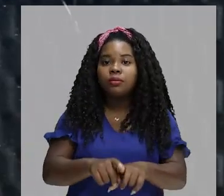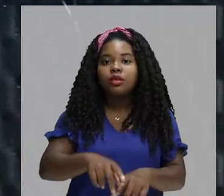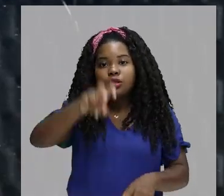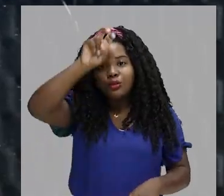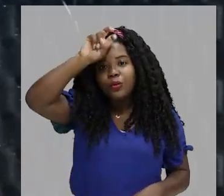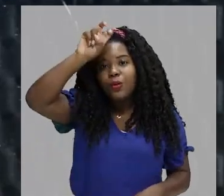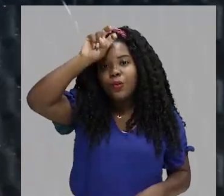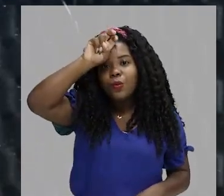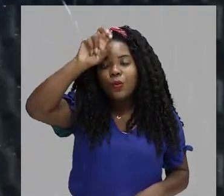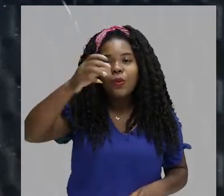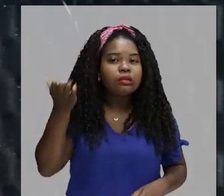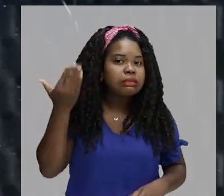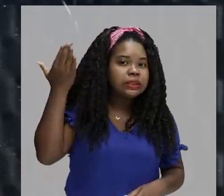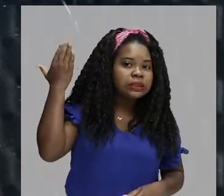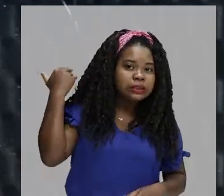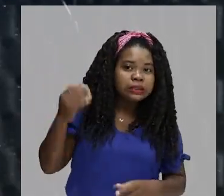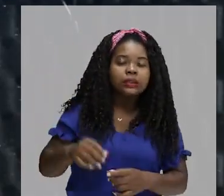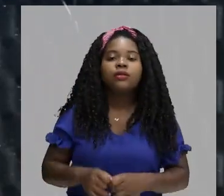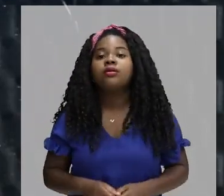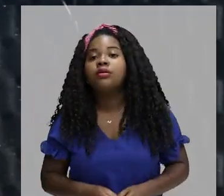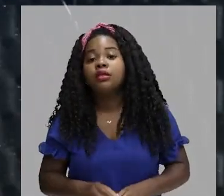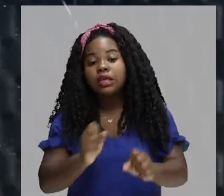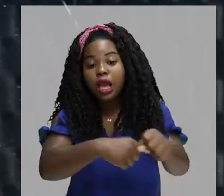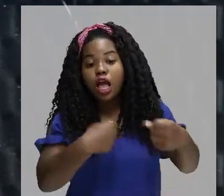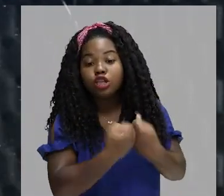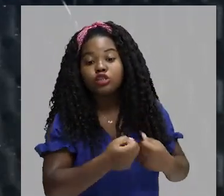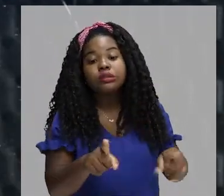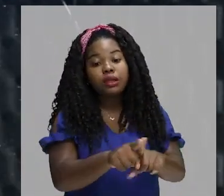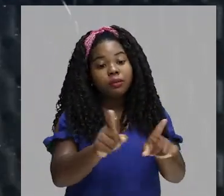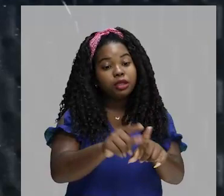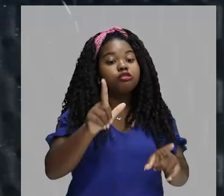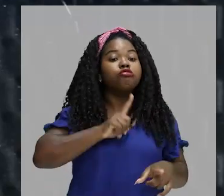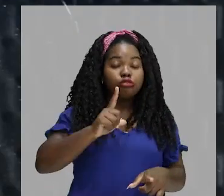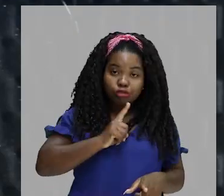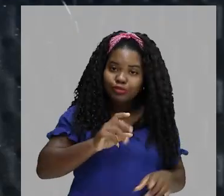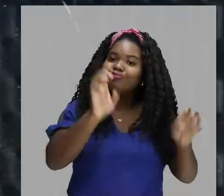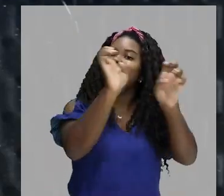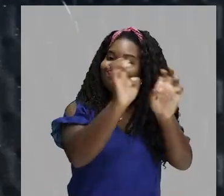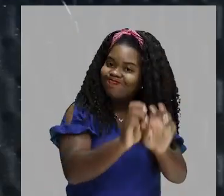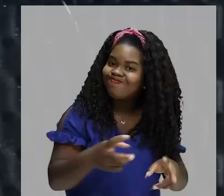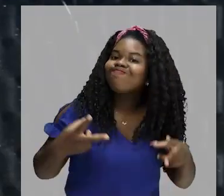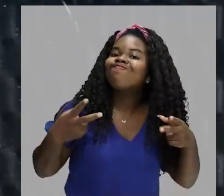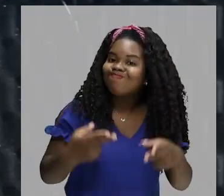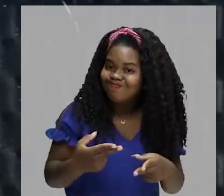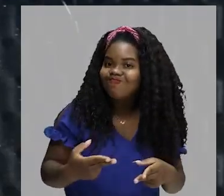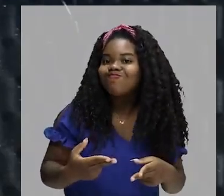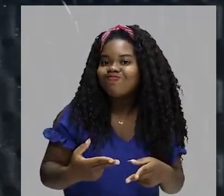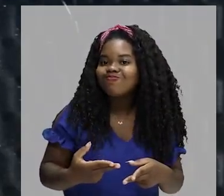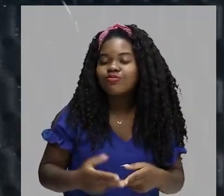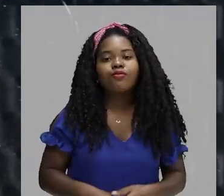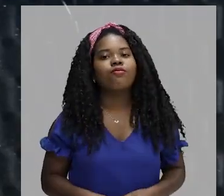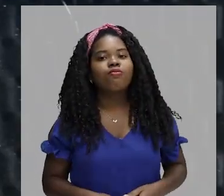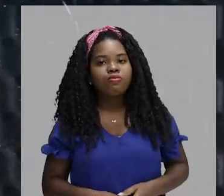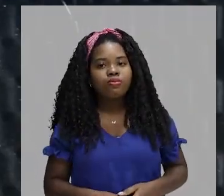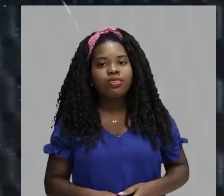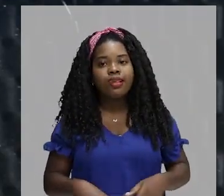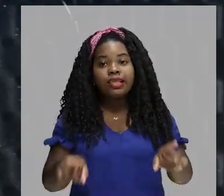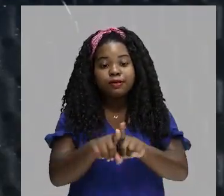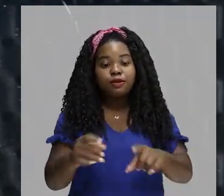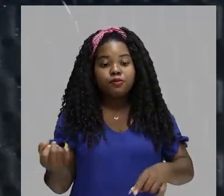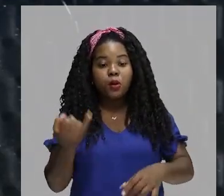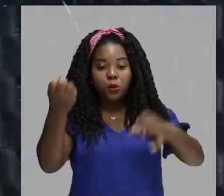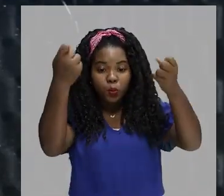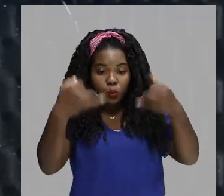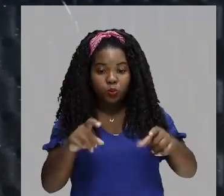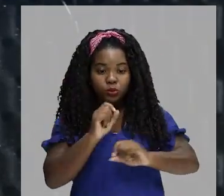que eram sociedades que também tinham uma estrutura hidráulica. Um fato curioso é que a principal